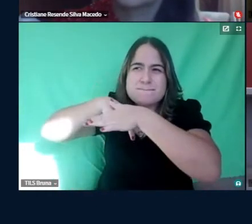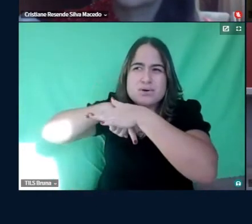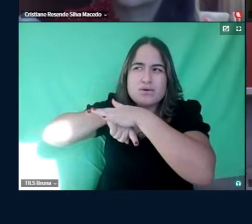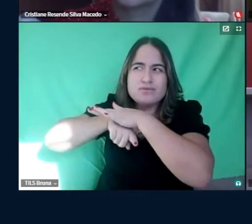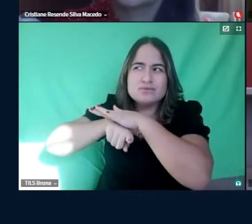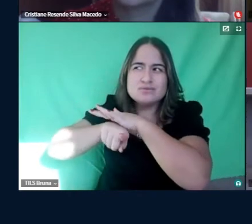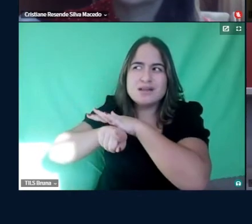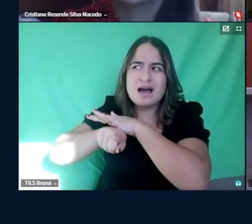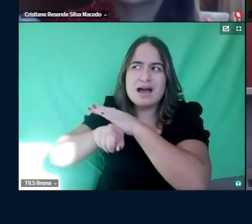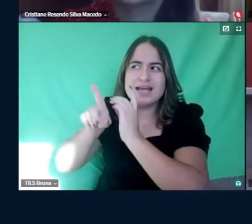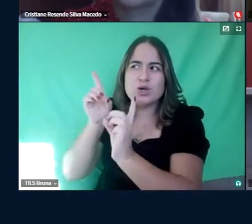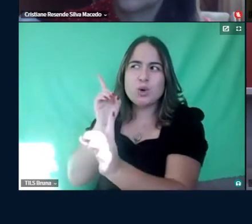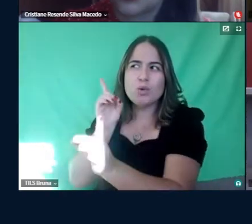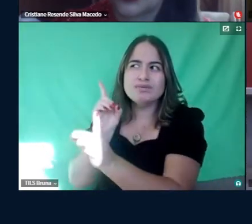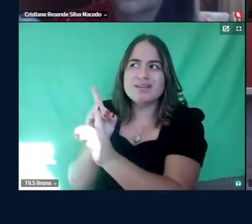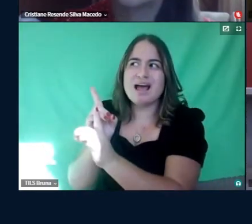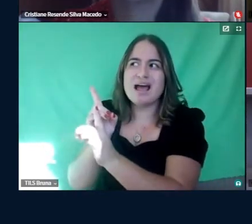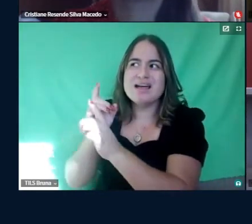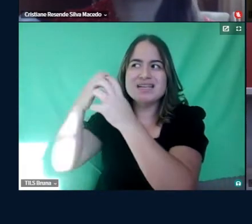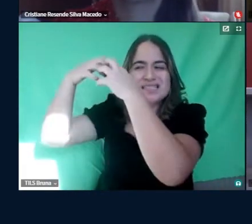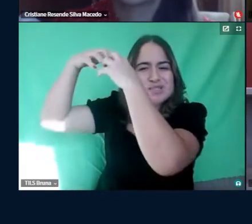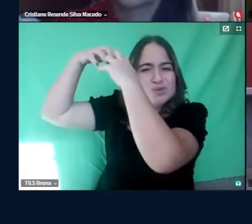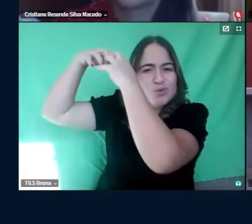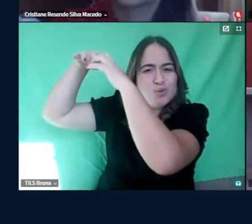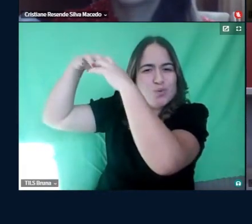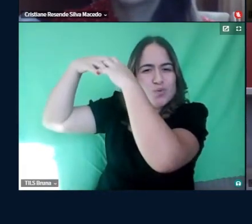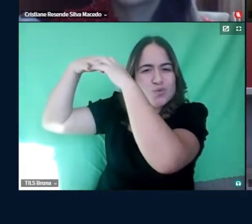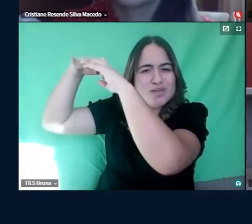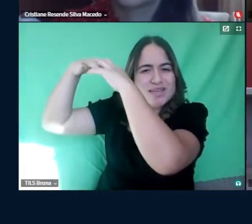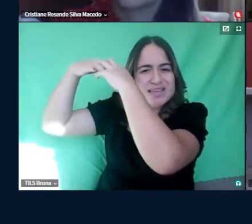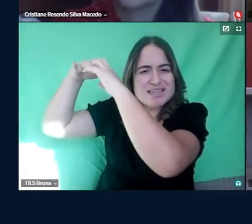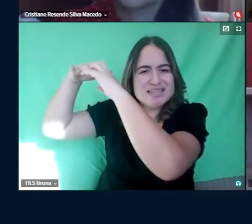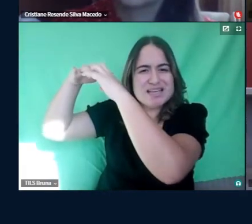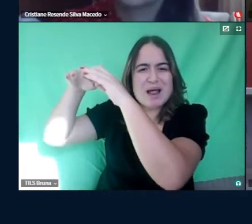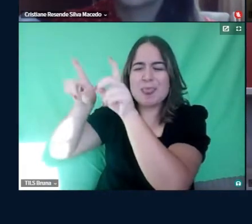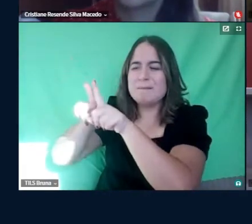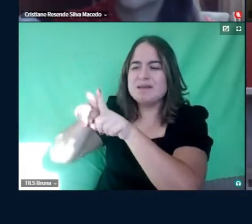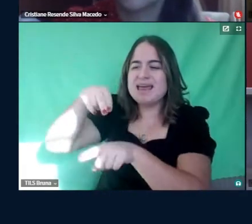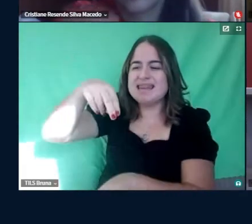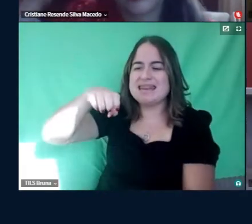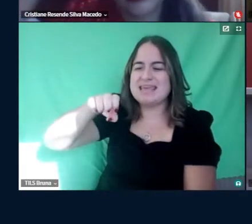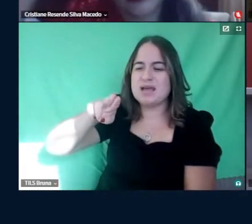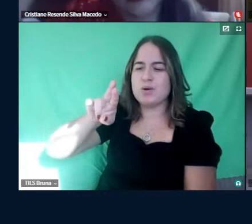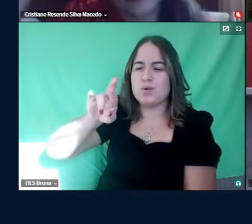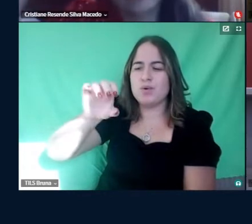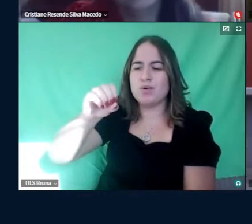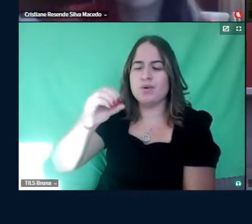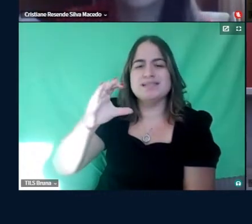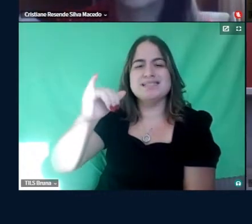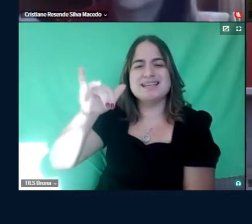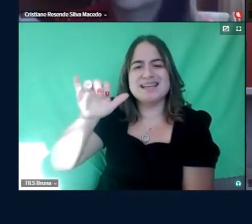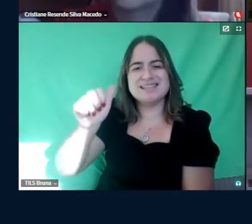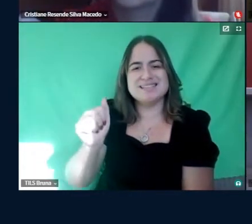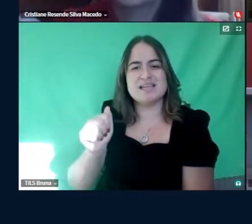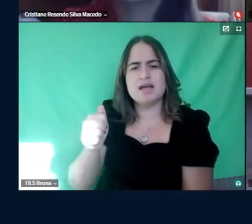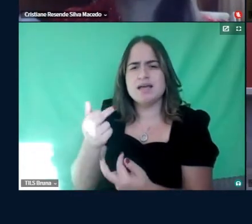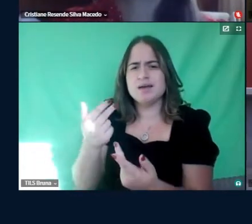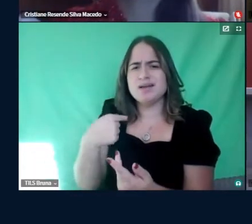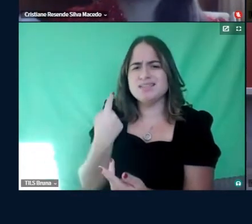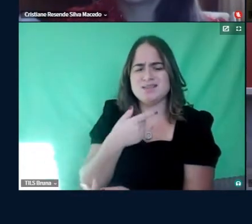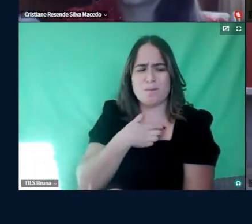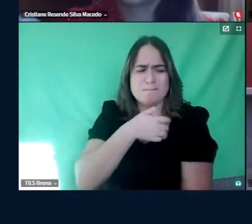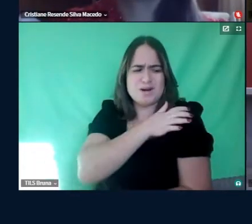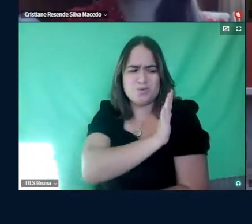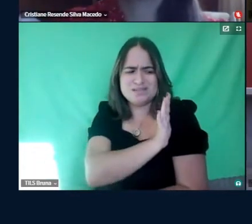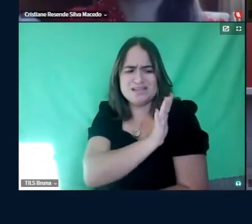essa área da cognição, da neurociência, né, o quanto a gente tem quase que um preconceito